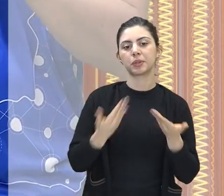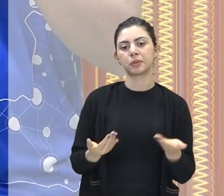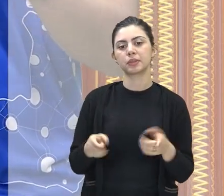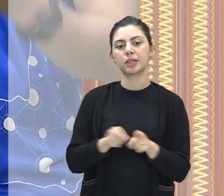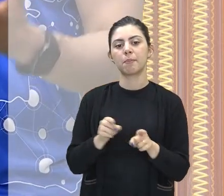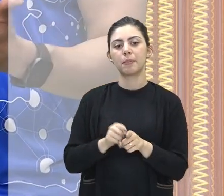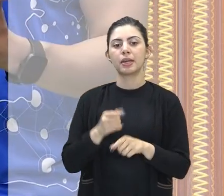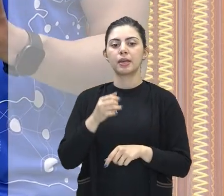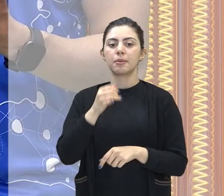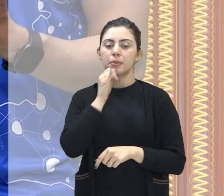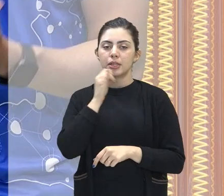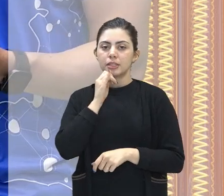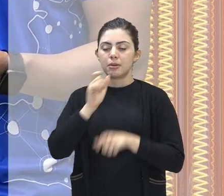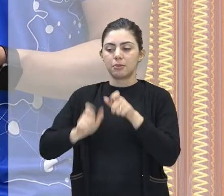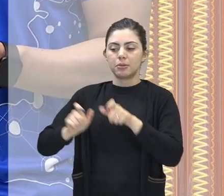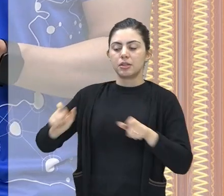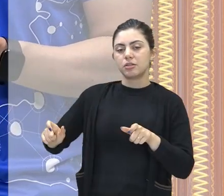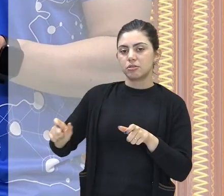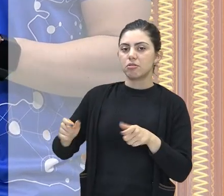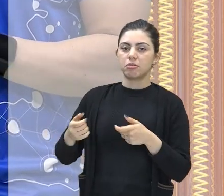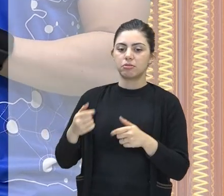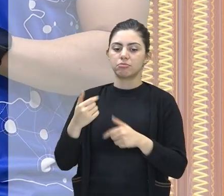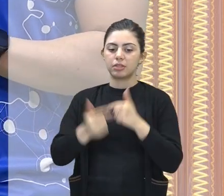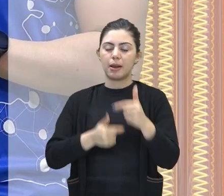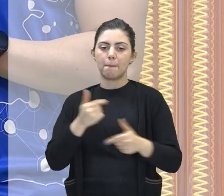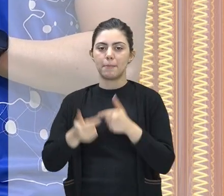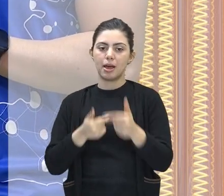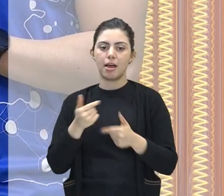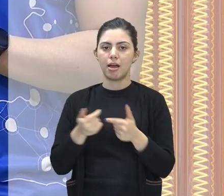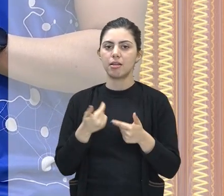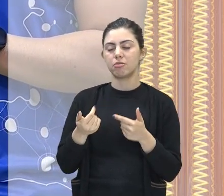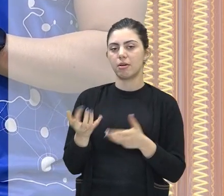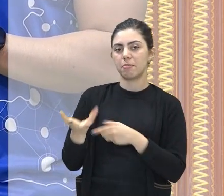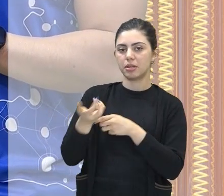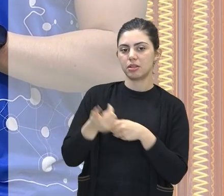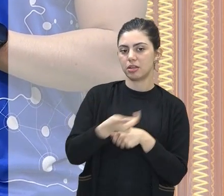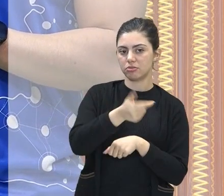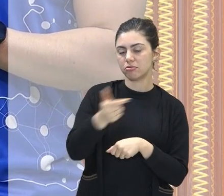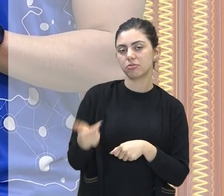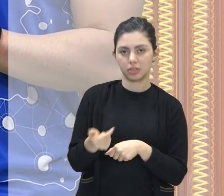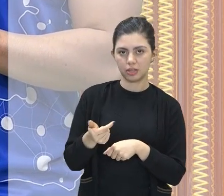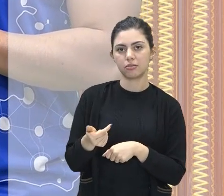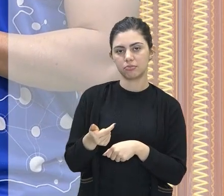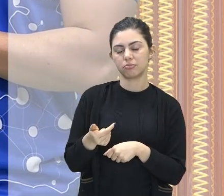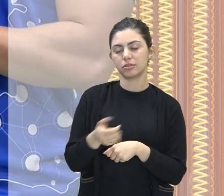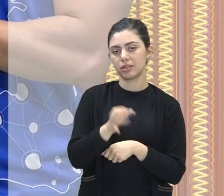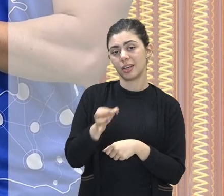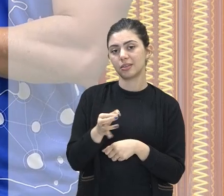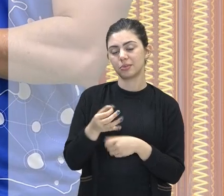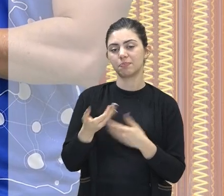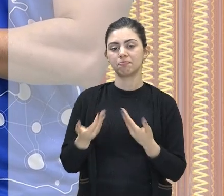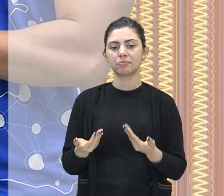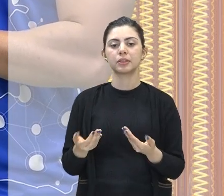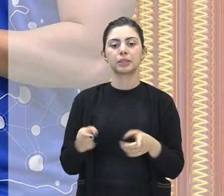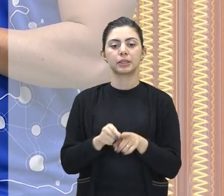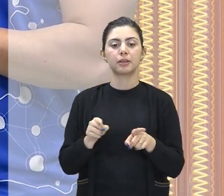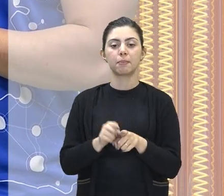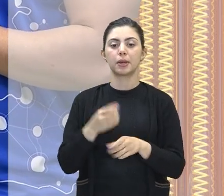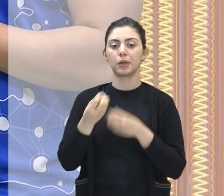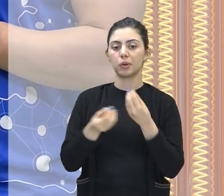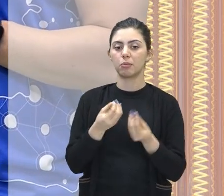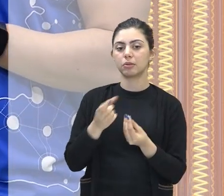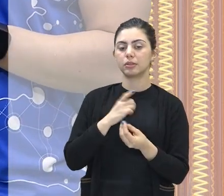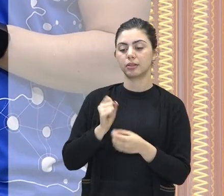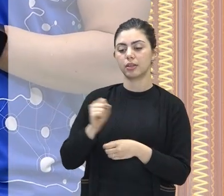dos problemas sociais e econômicos vivenciados dentro do continente africano. E a gente tem também o mercado